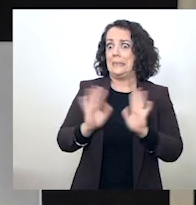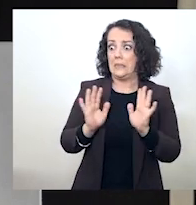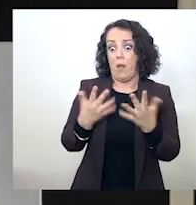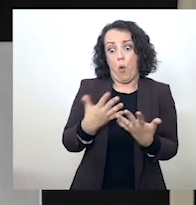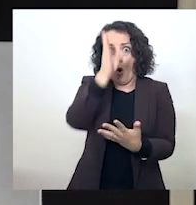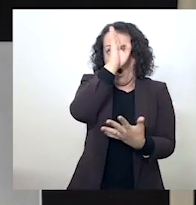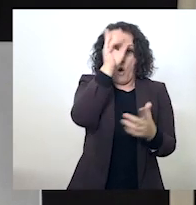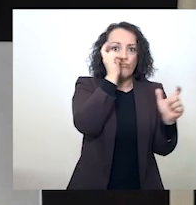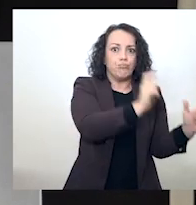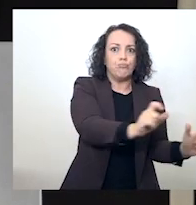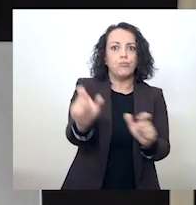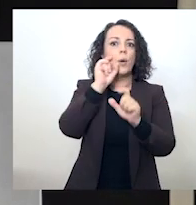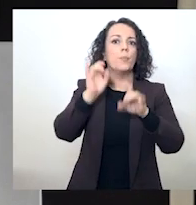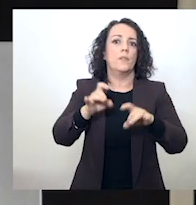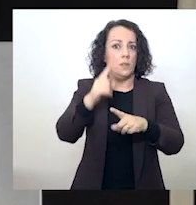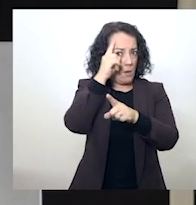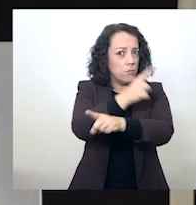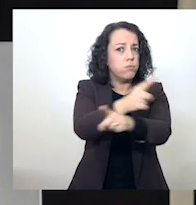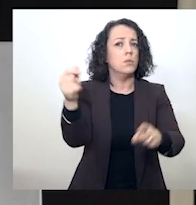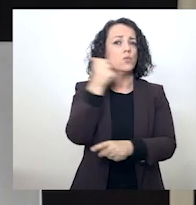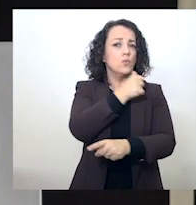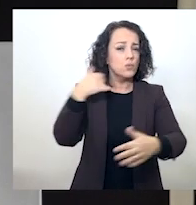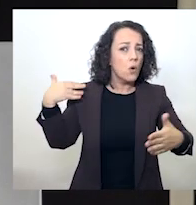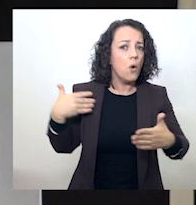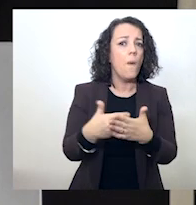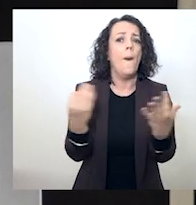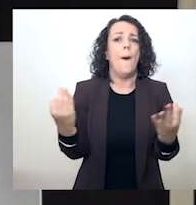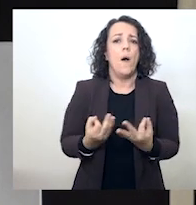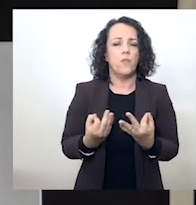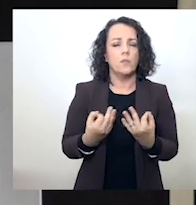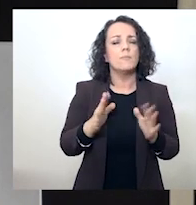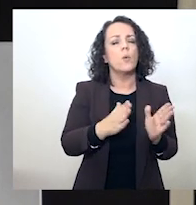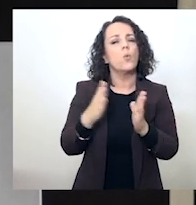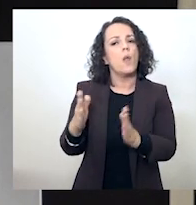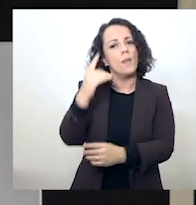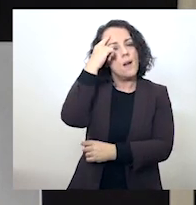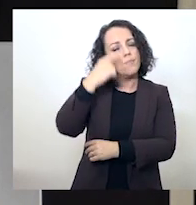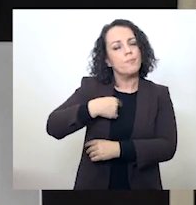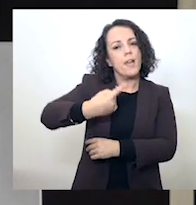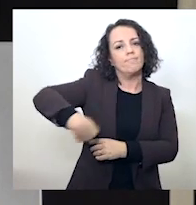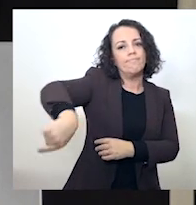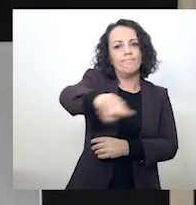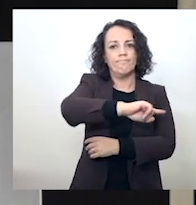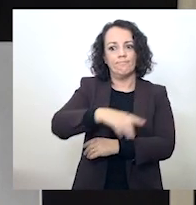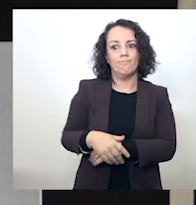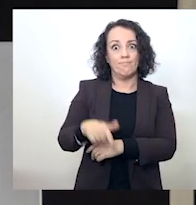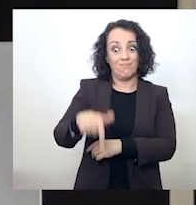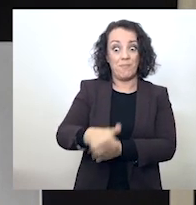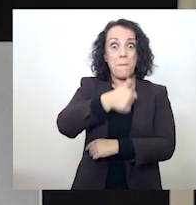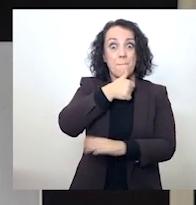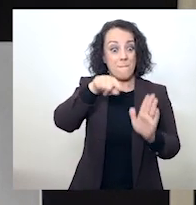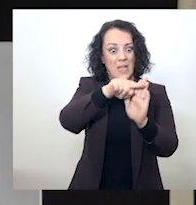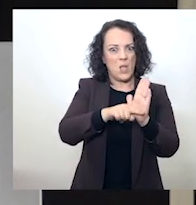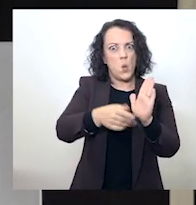E a que custo, como sabem, mas sabemos todos que o custo brutal destas medidas